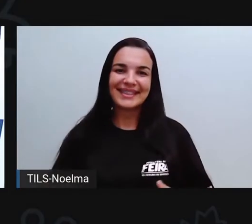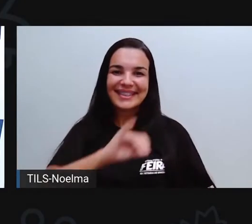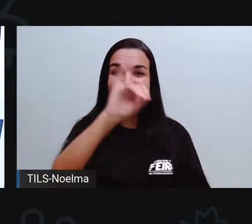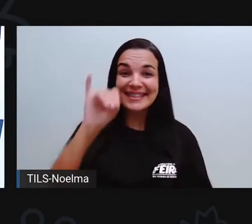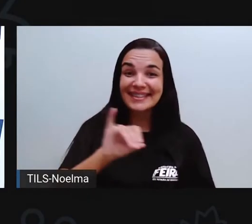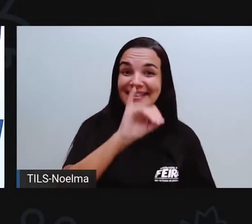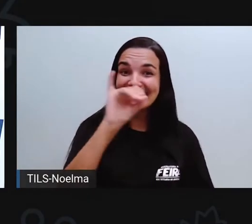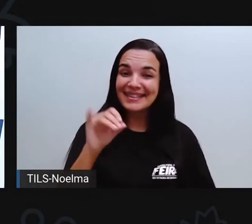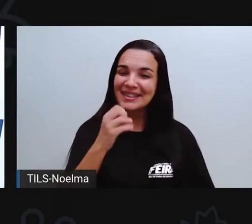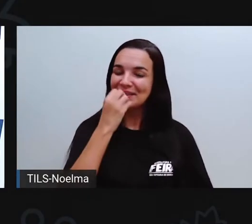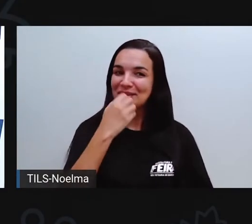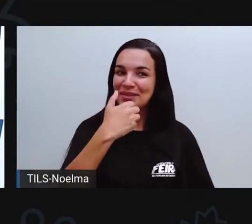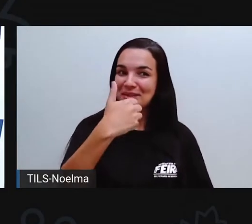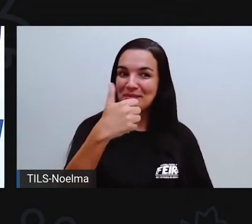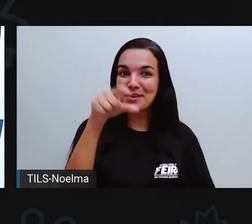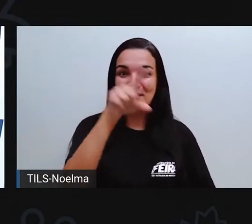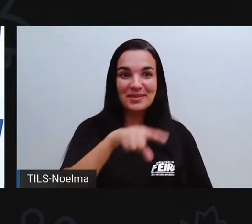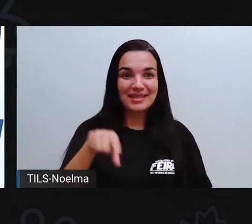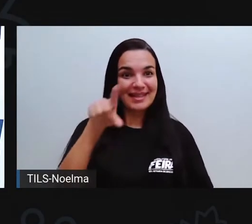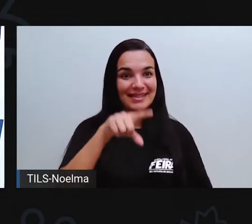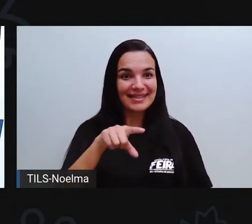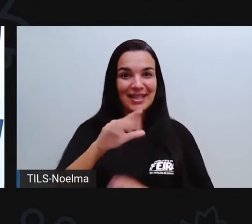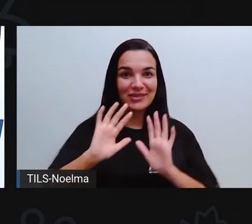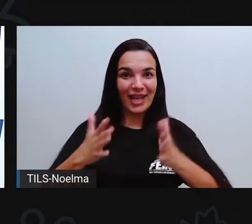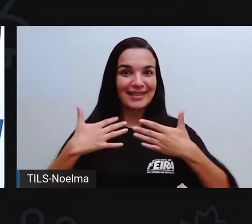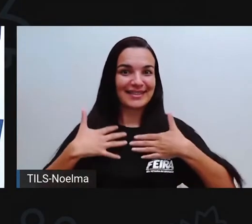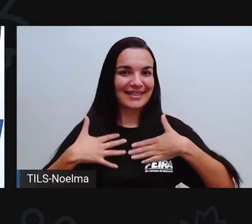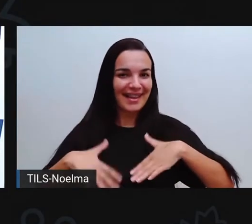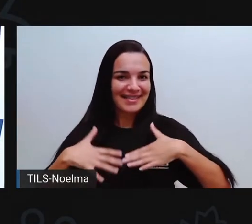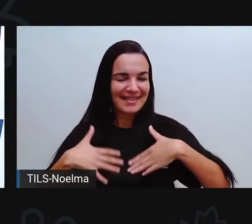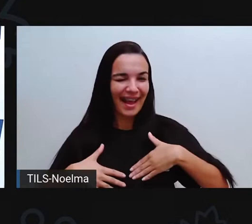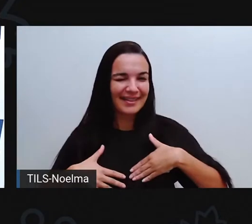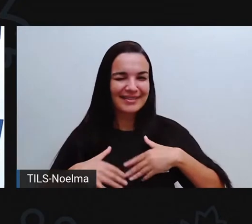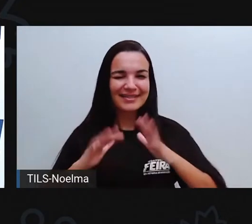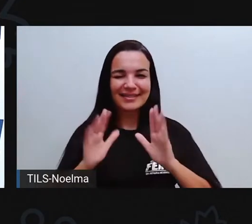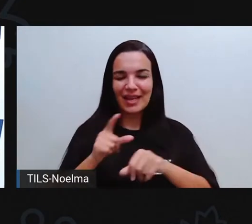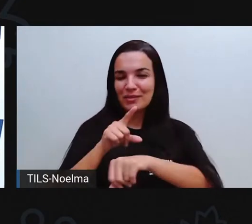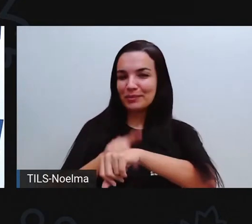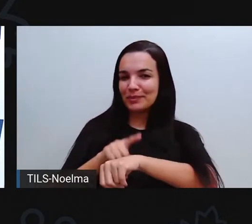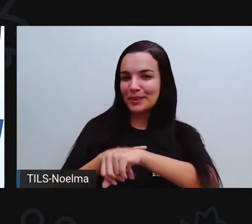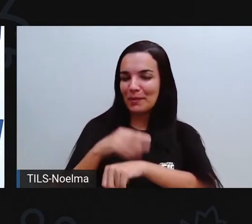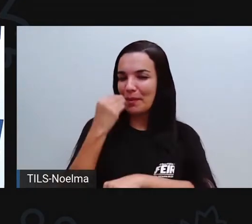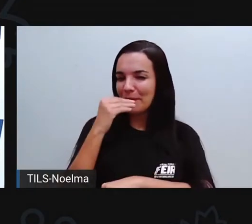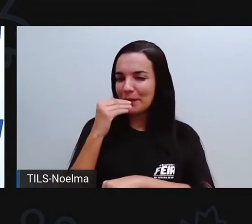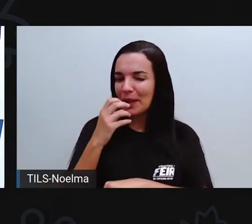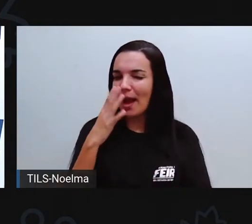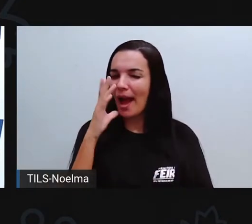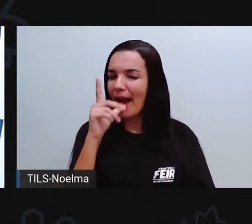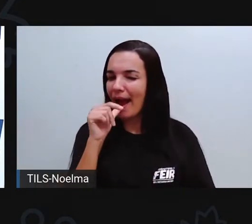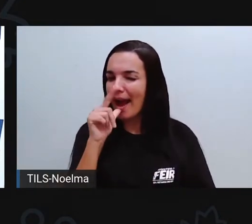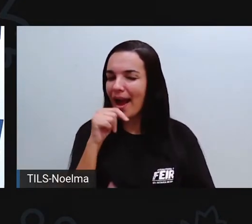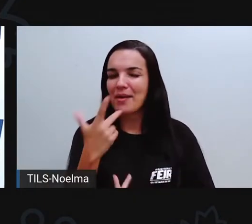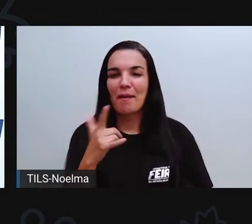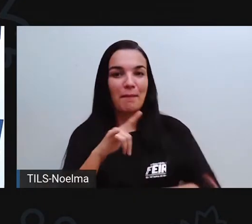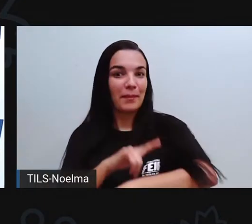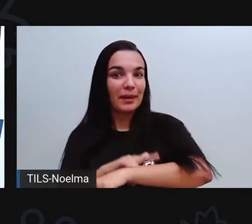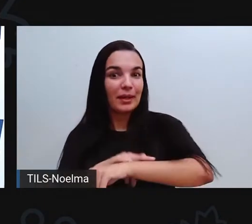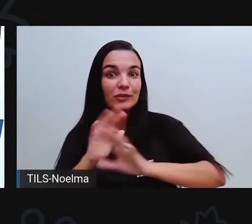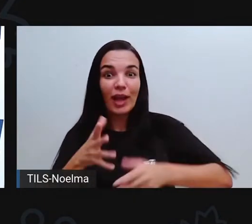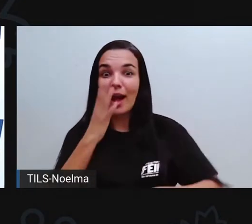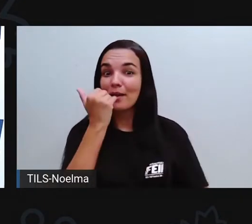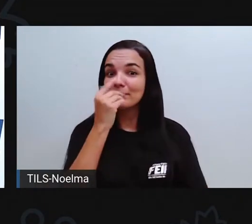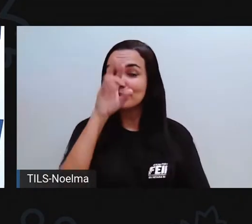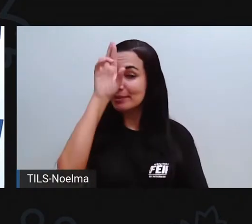Olá, amores, e aí, tudo bem com vocês? Descansaram já, aproveitaram já esse tempo para ir ao banheiro, tomaram água, almoçar,